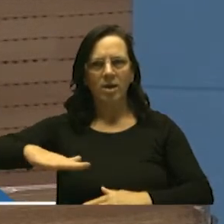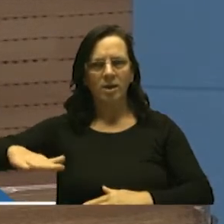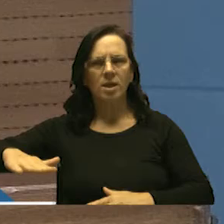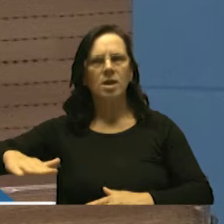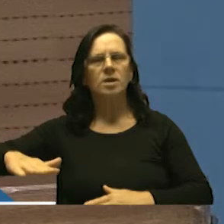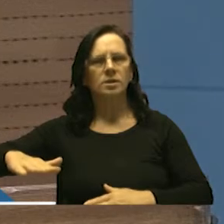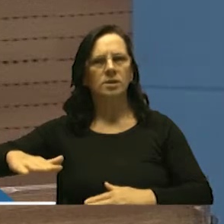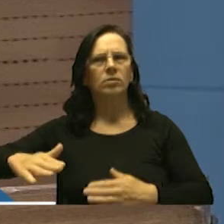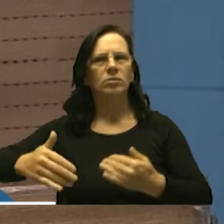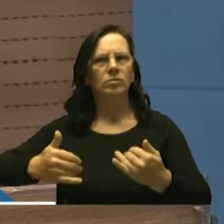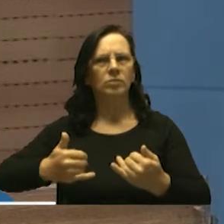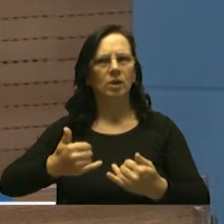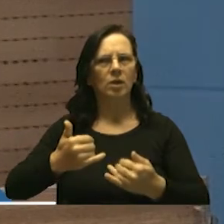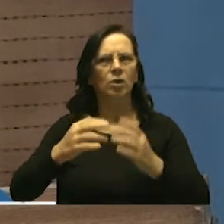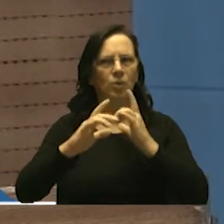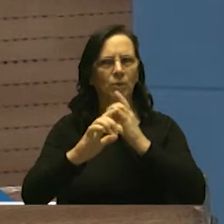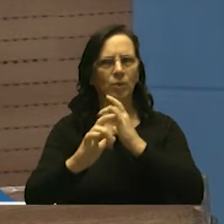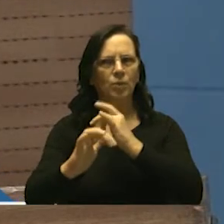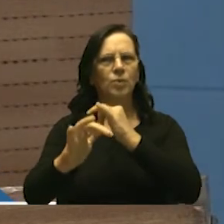forte, vereador Wilson Pio.